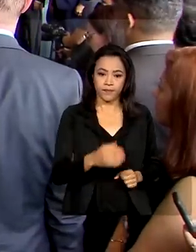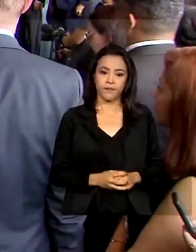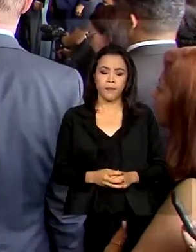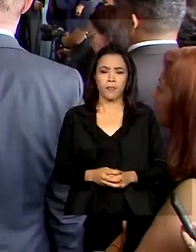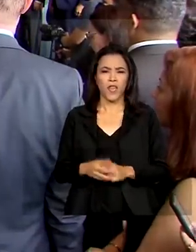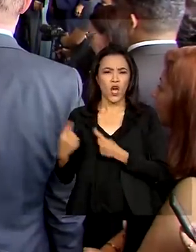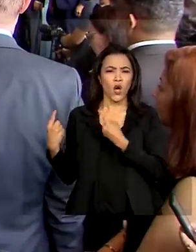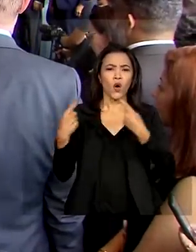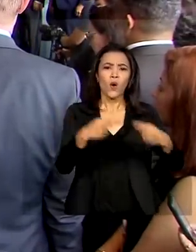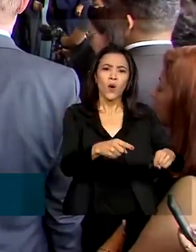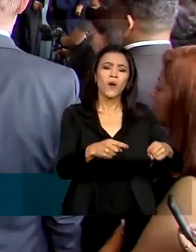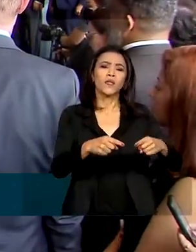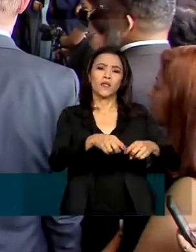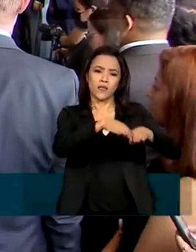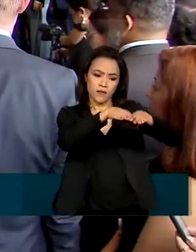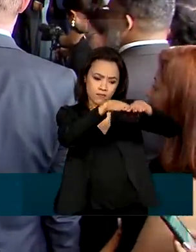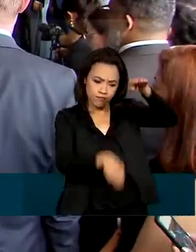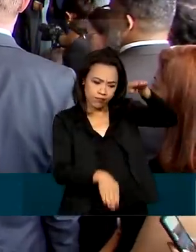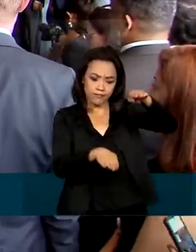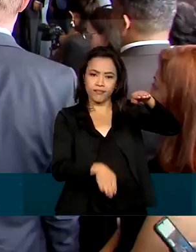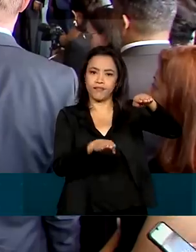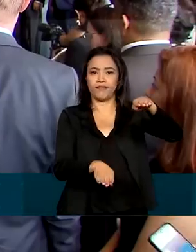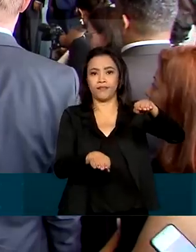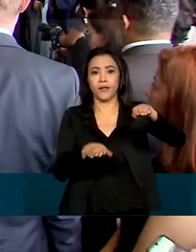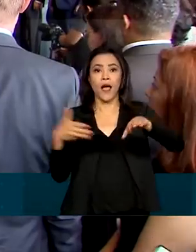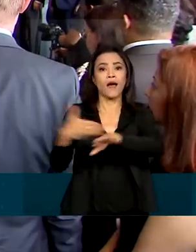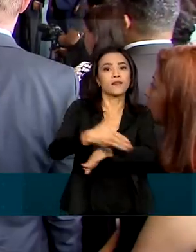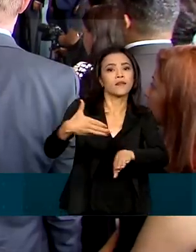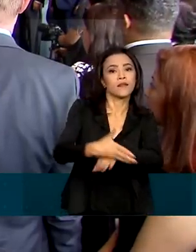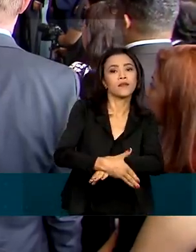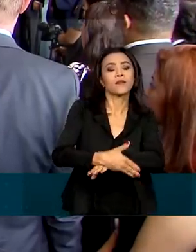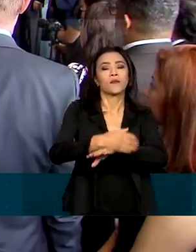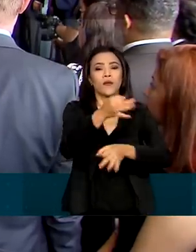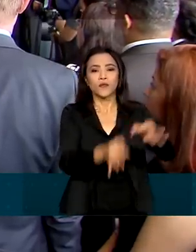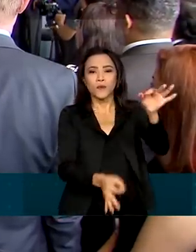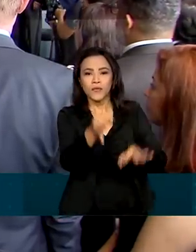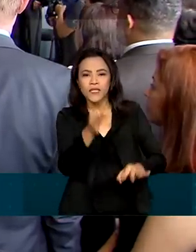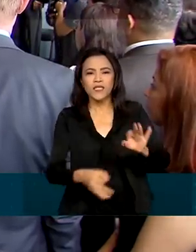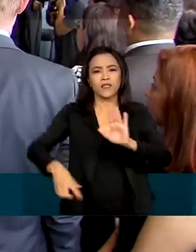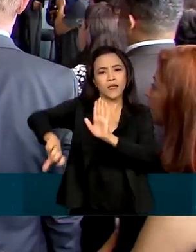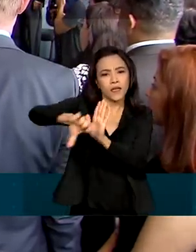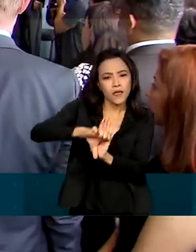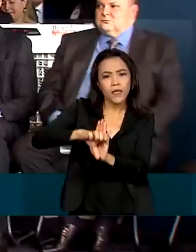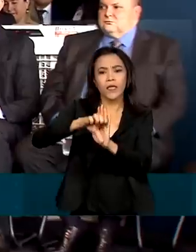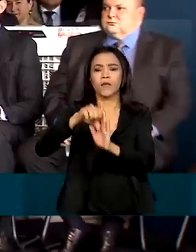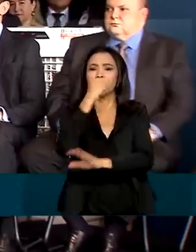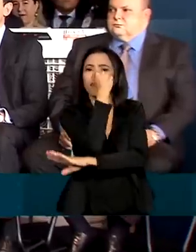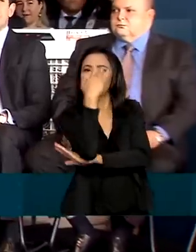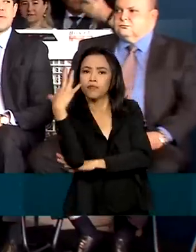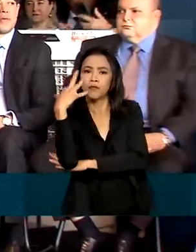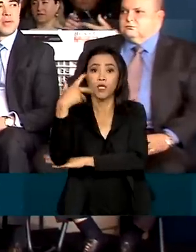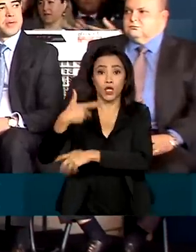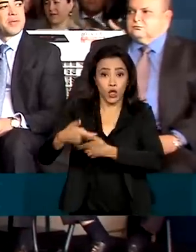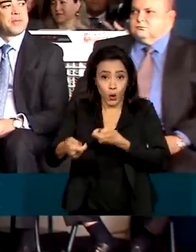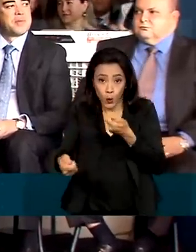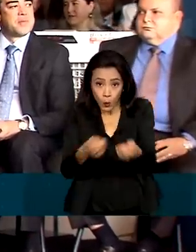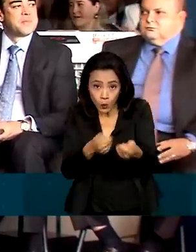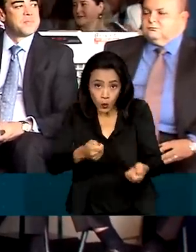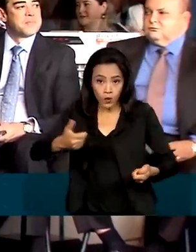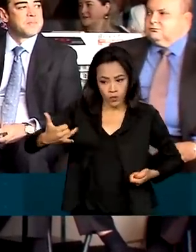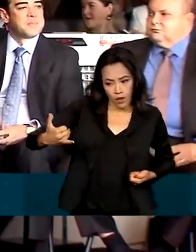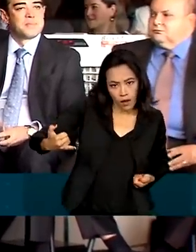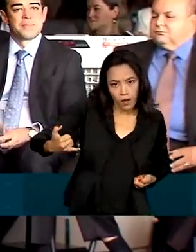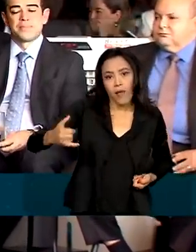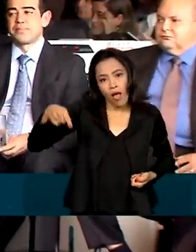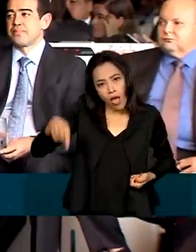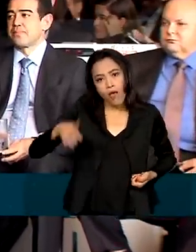desigualdades no acesso à justiça, aos crimes ambientais e controle sobre armas. Essas foram algumas das